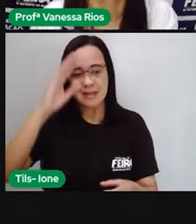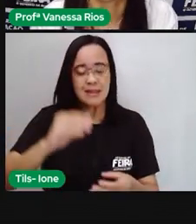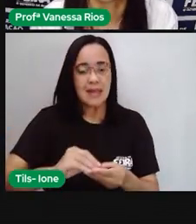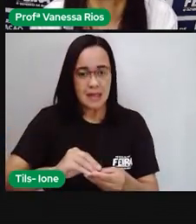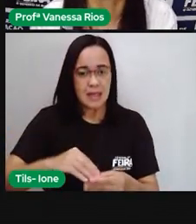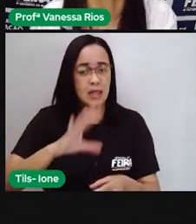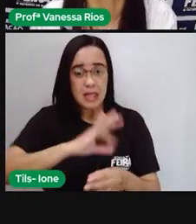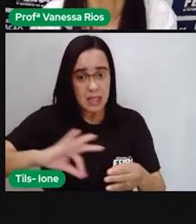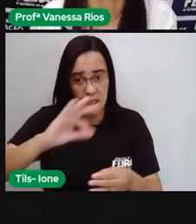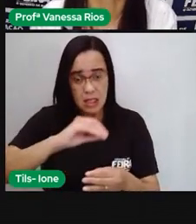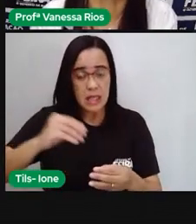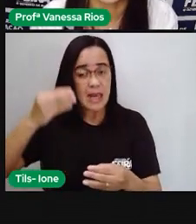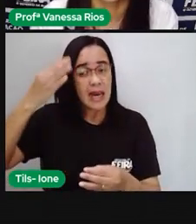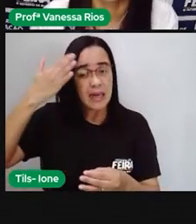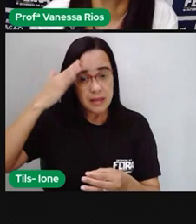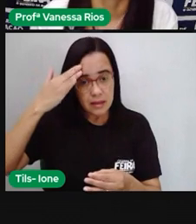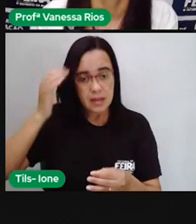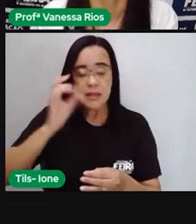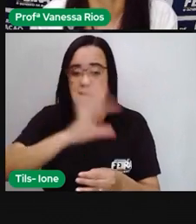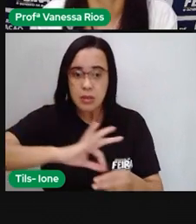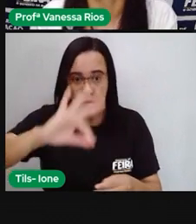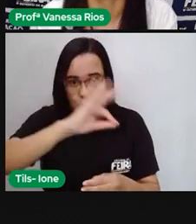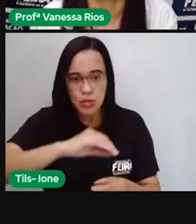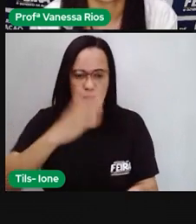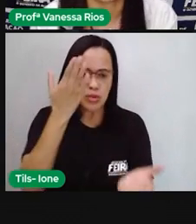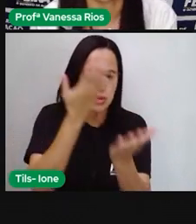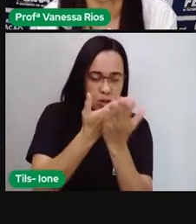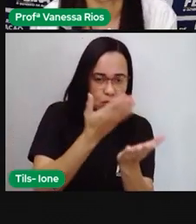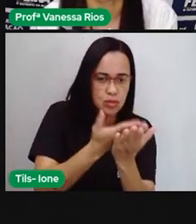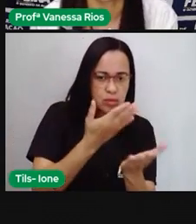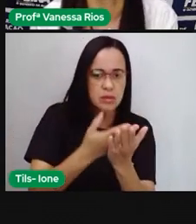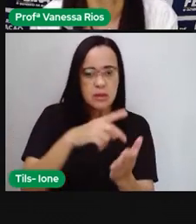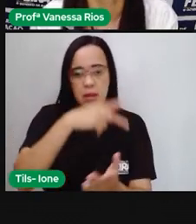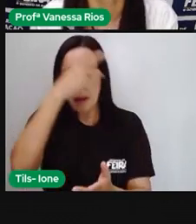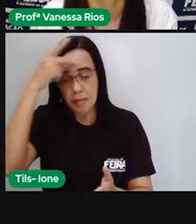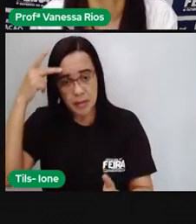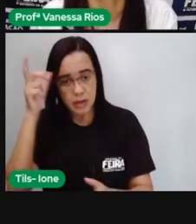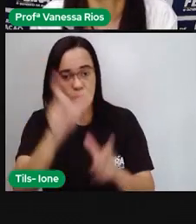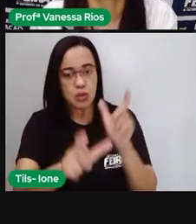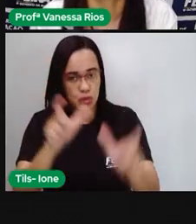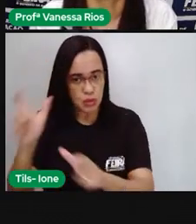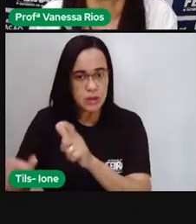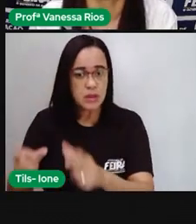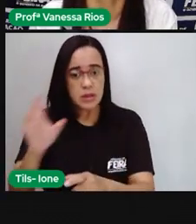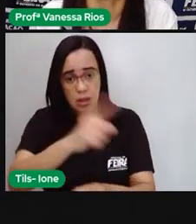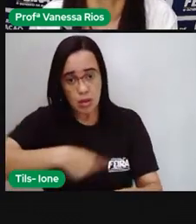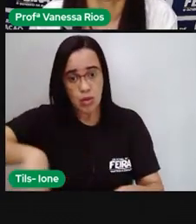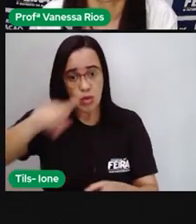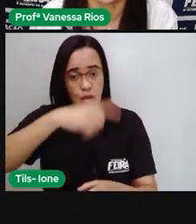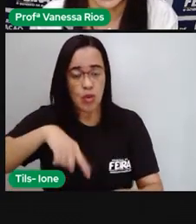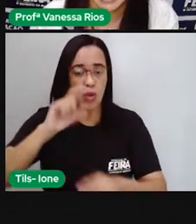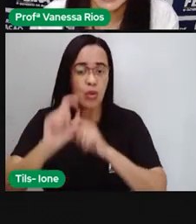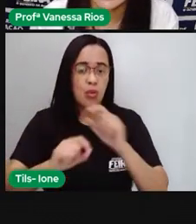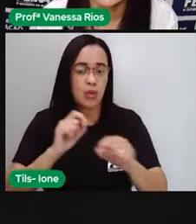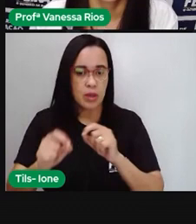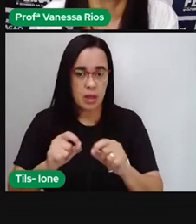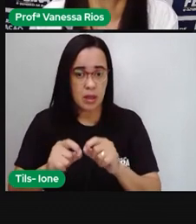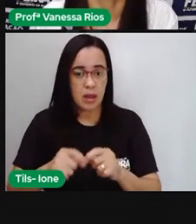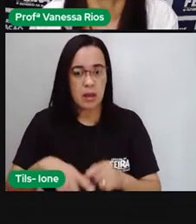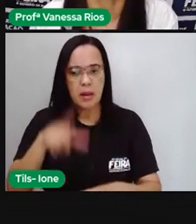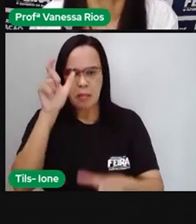discutido, tem que ser estudado por todas as pessoas, né? Todos nós somos seres sociais,